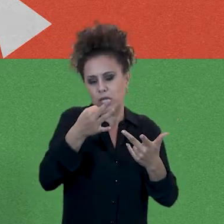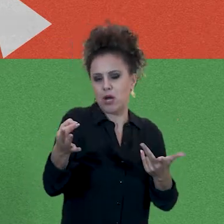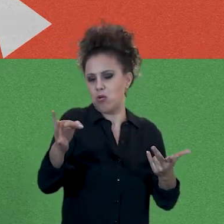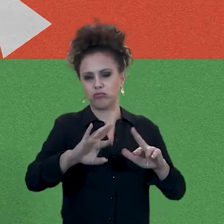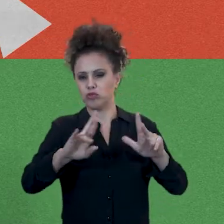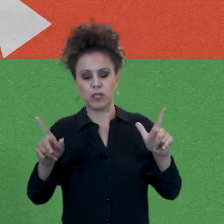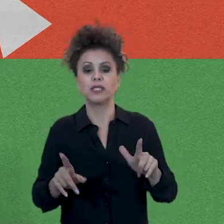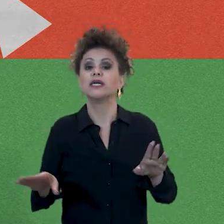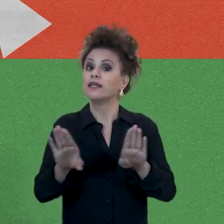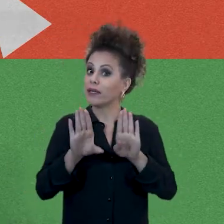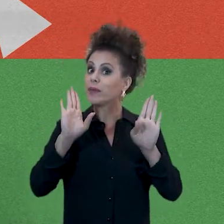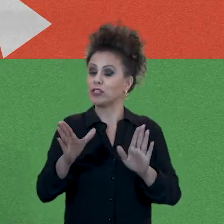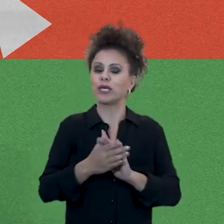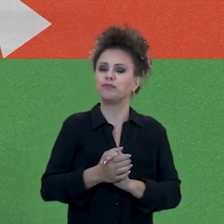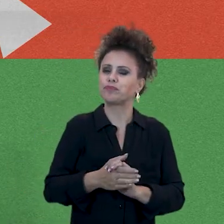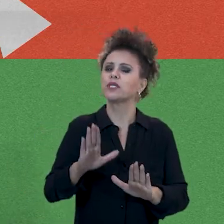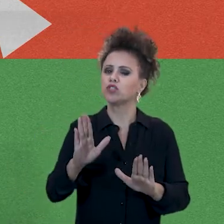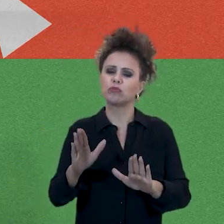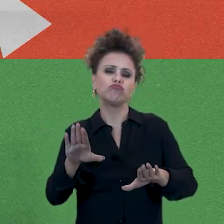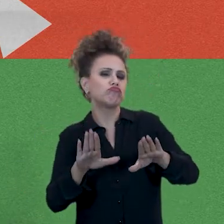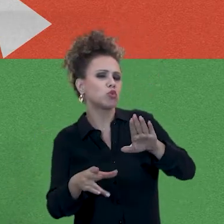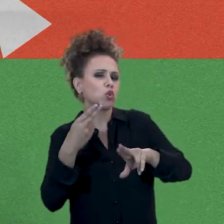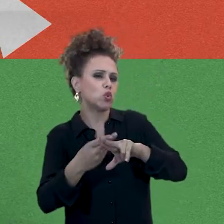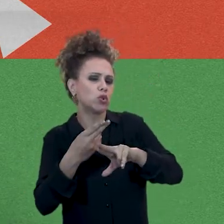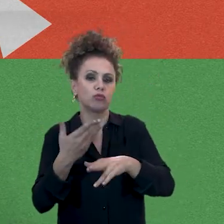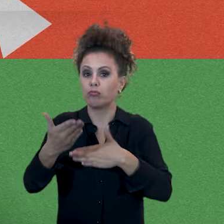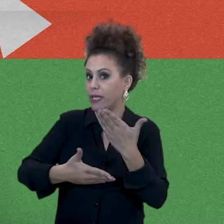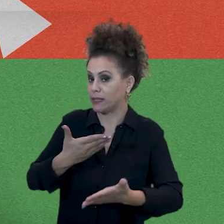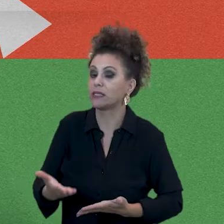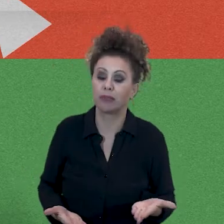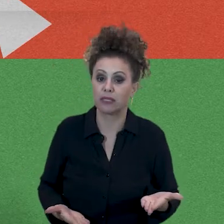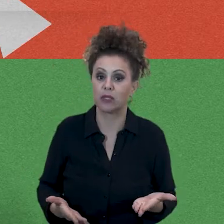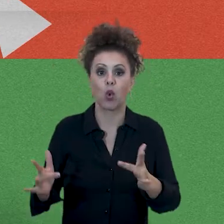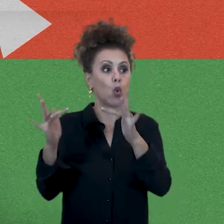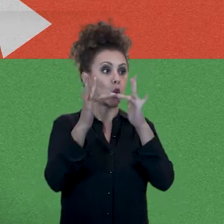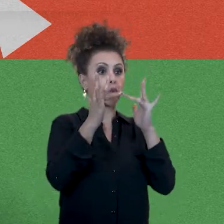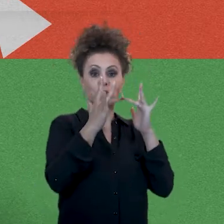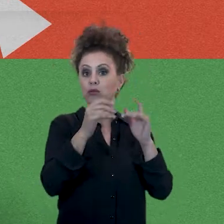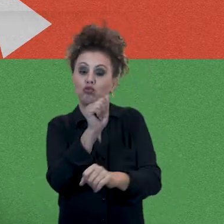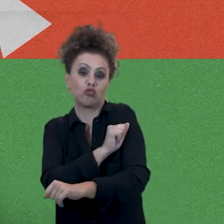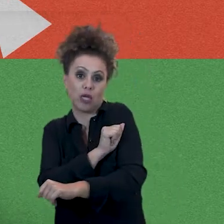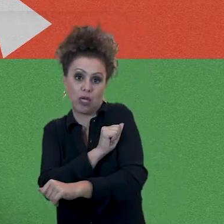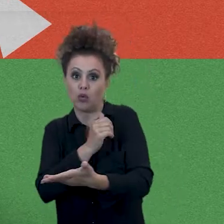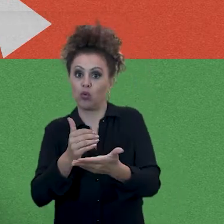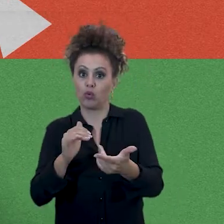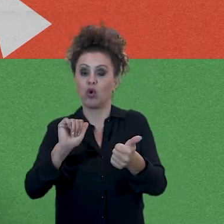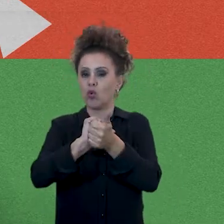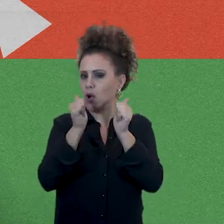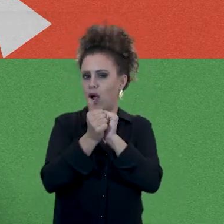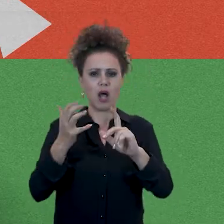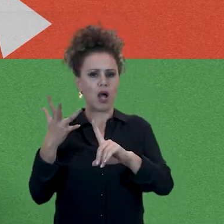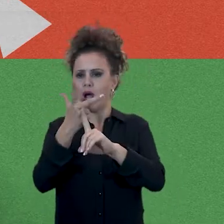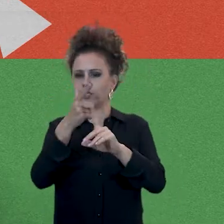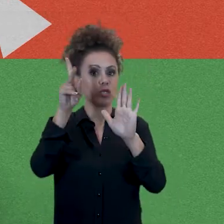conjuntas de interlocução, seja através de participação, né? E contato desses estudantes com uma série de